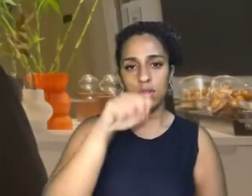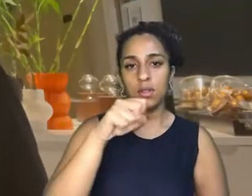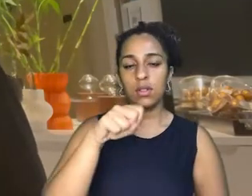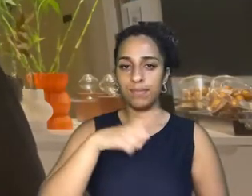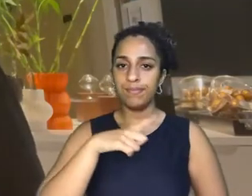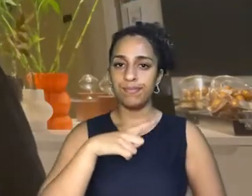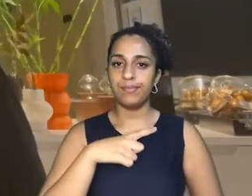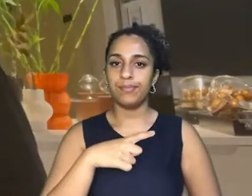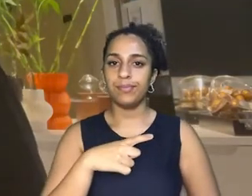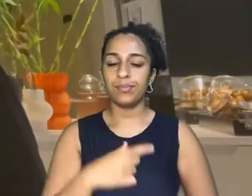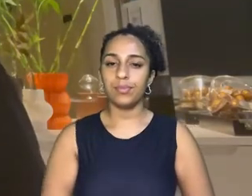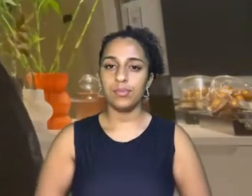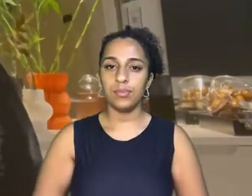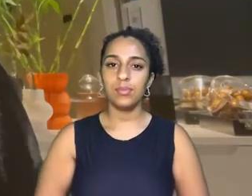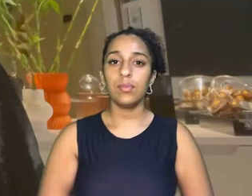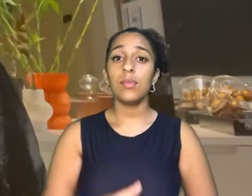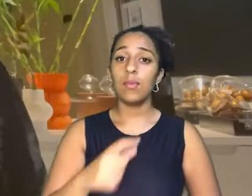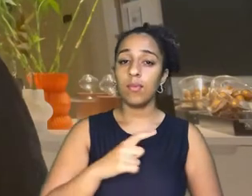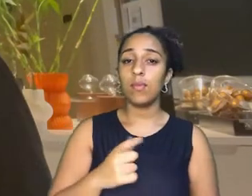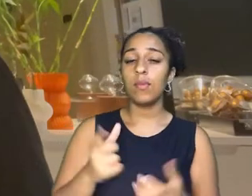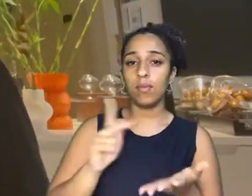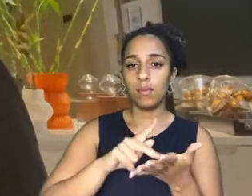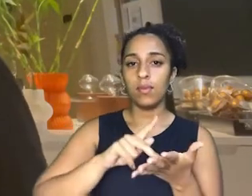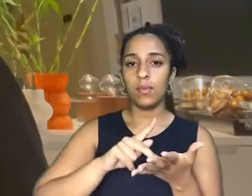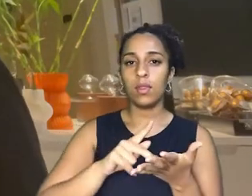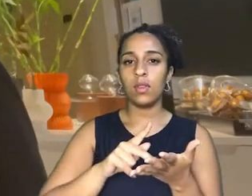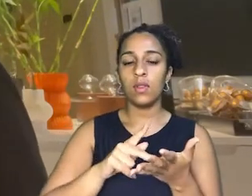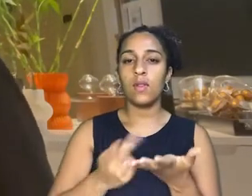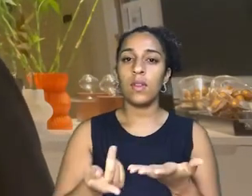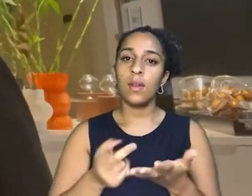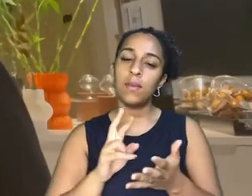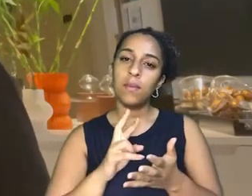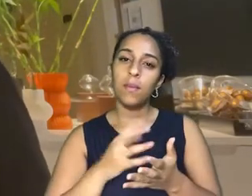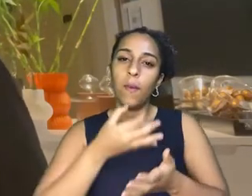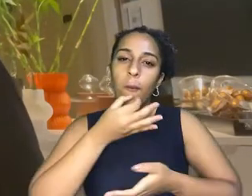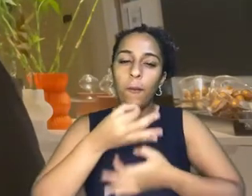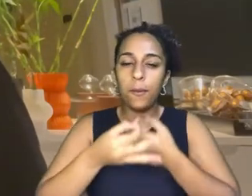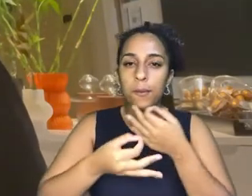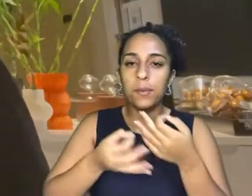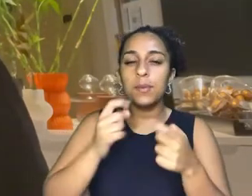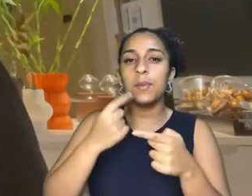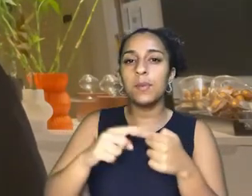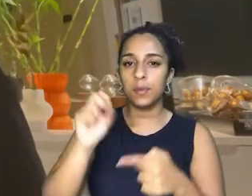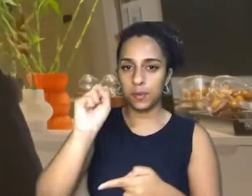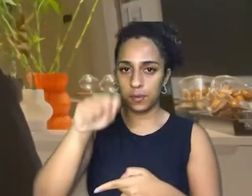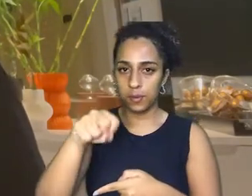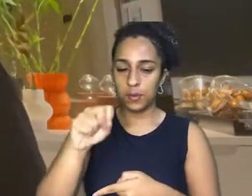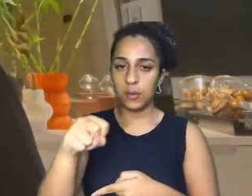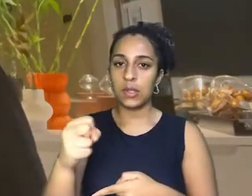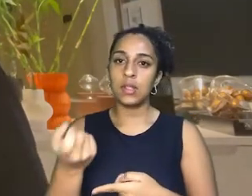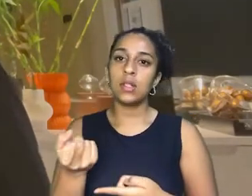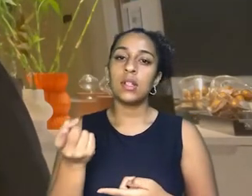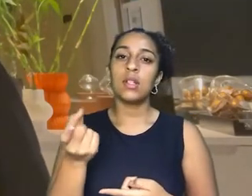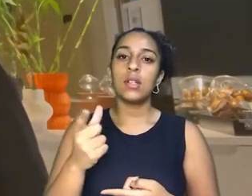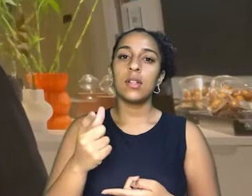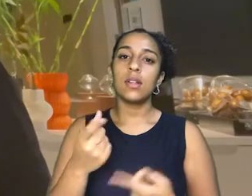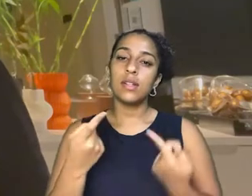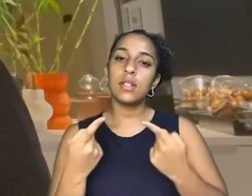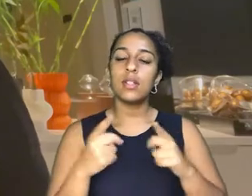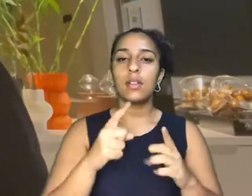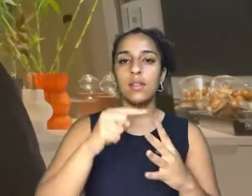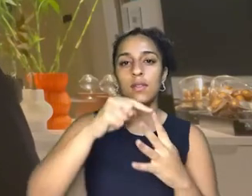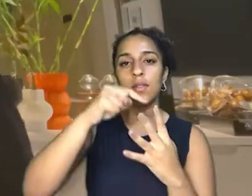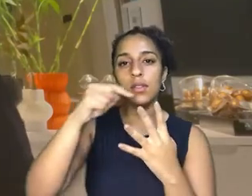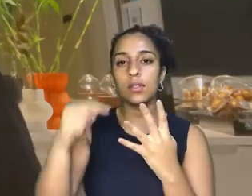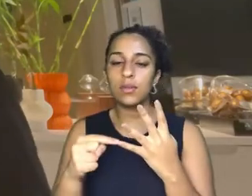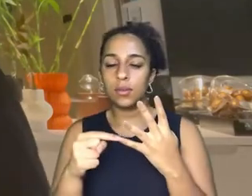sim. E claro, houve mesmo, né? Para tratar desse sim, houve a nossa independência, ele defende quatro